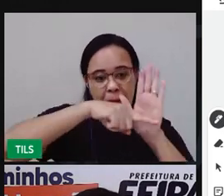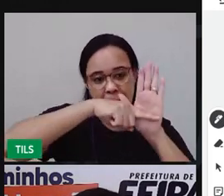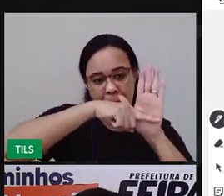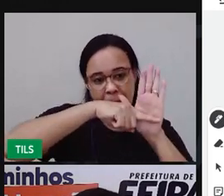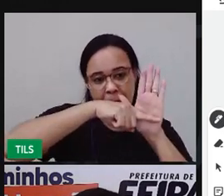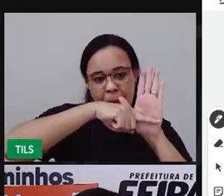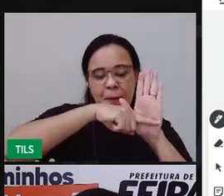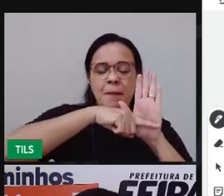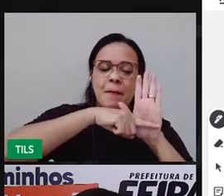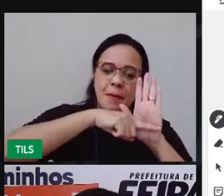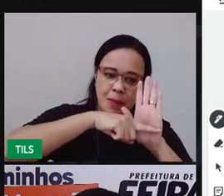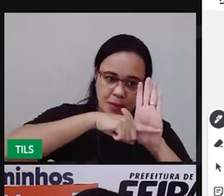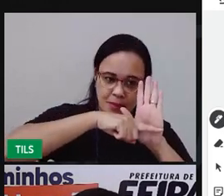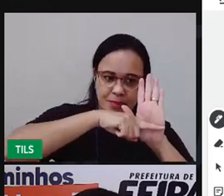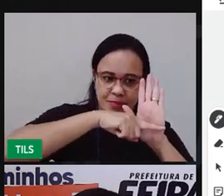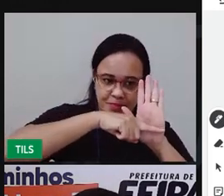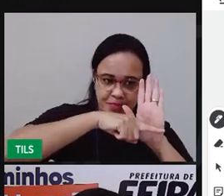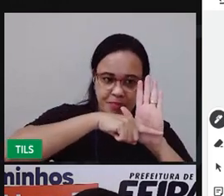símbolo de menos.